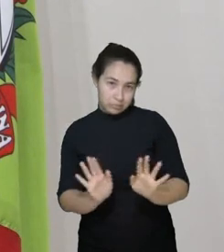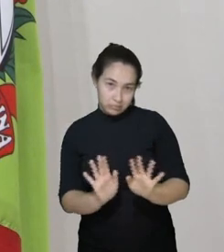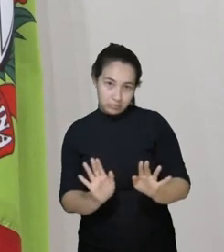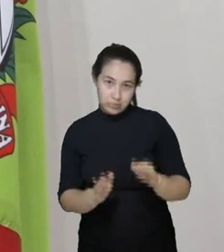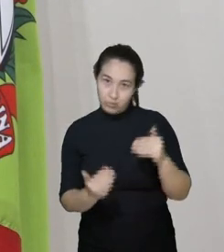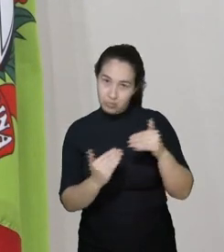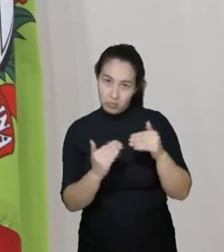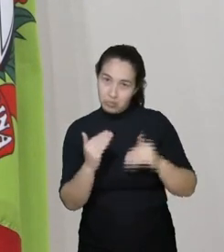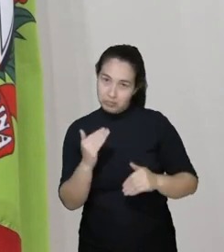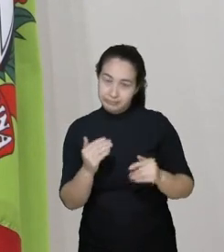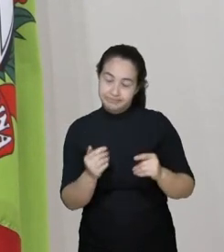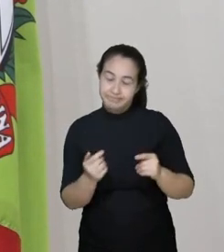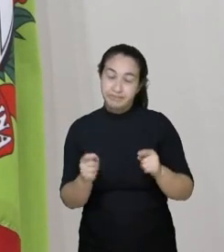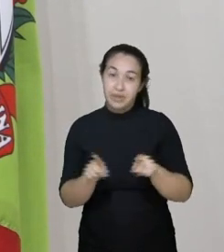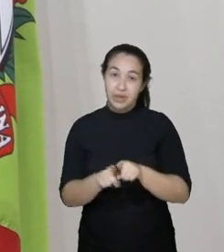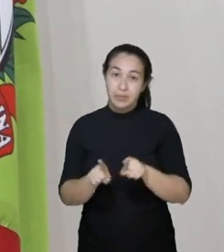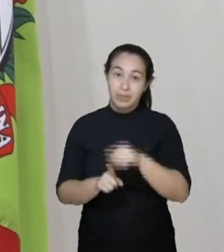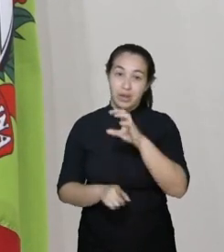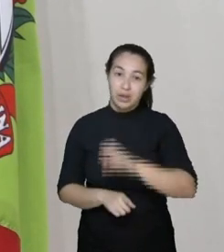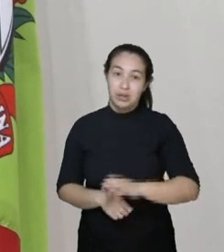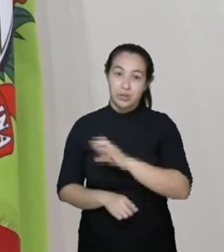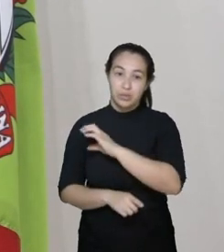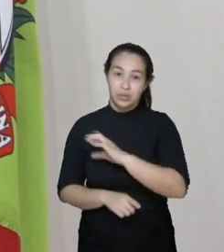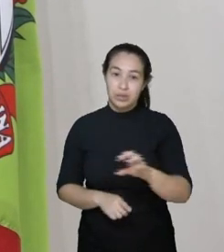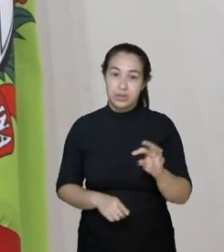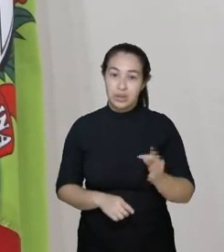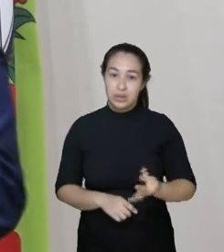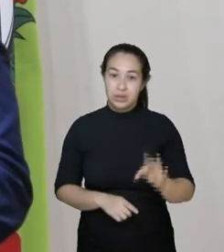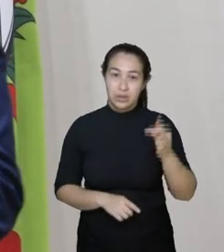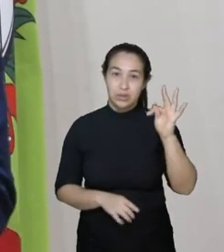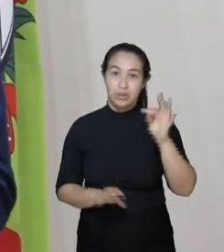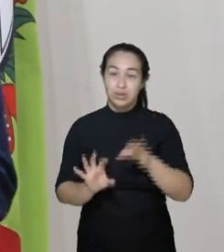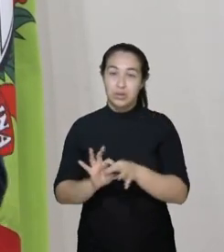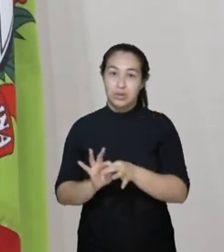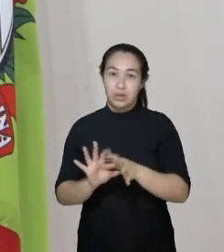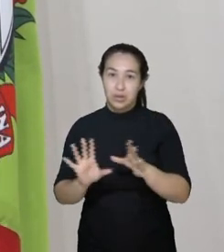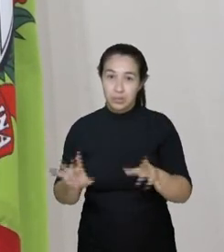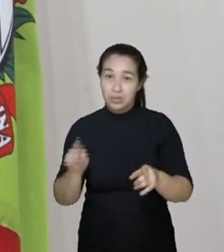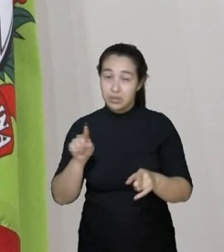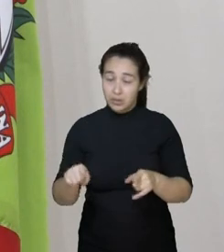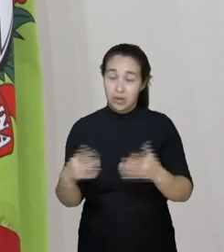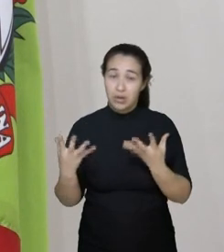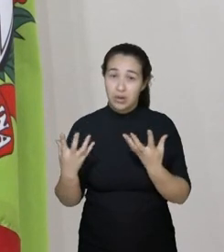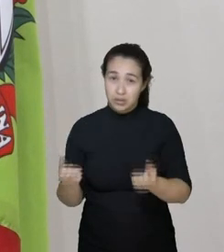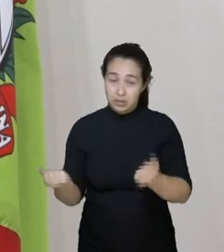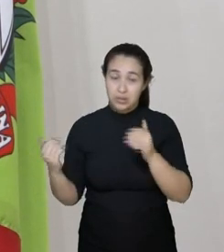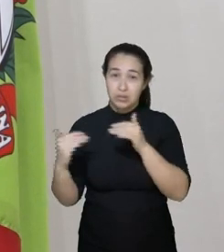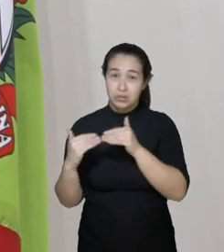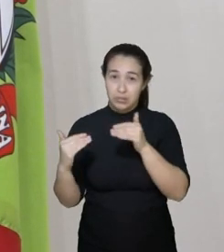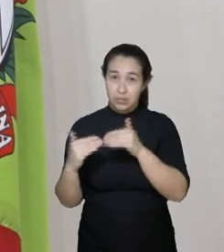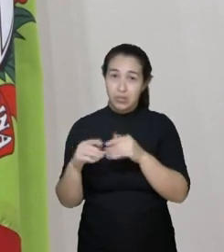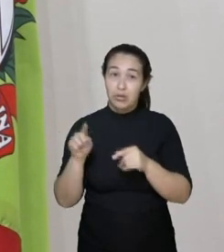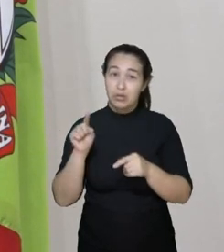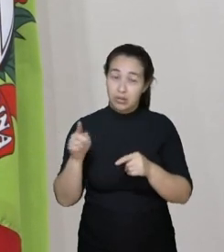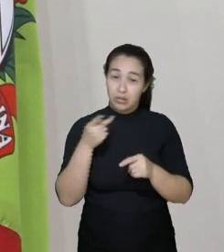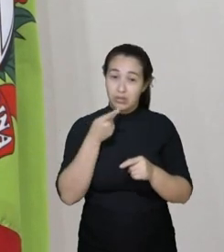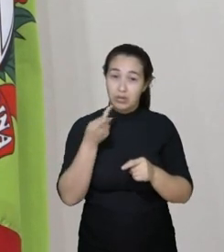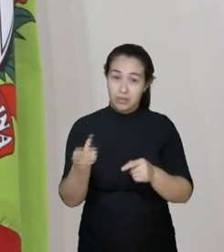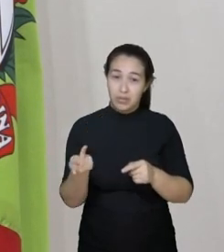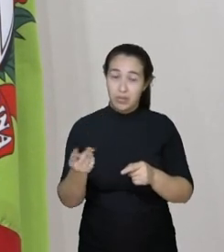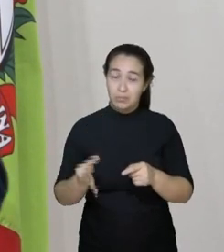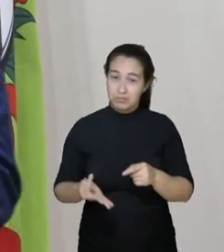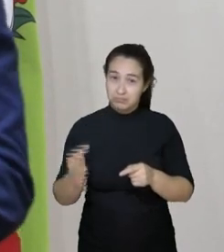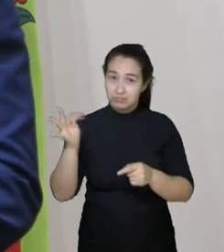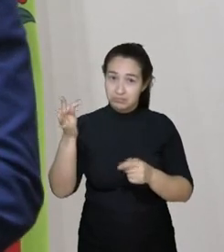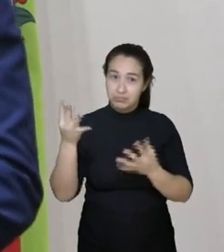catolicismo da teologia da libertação, ao qual ele é fruto. Ele mesmo assume que existe essa